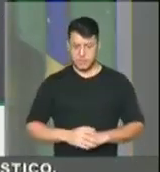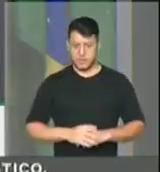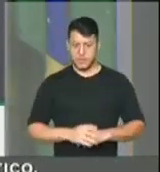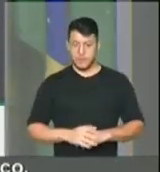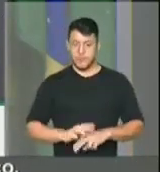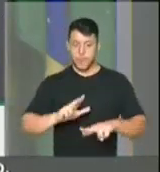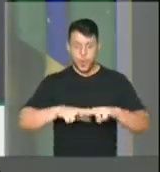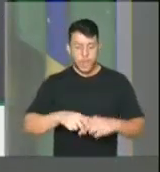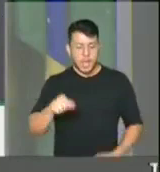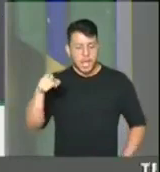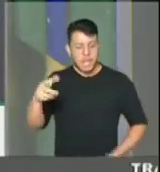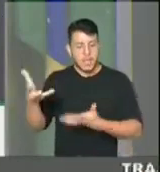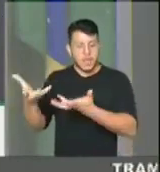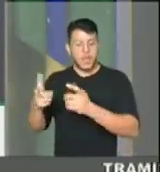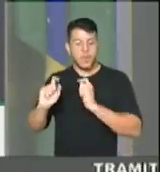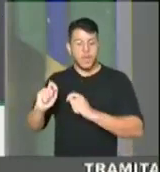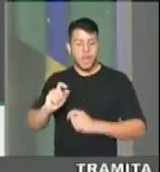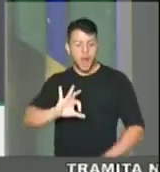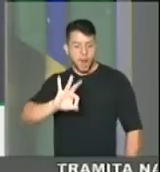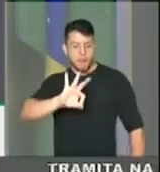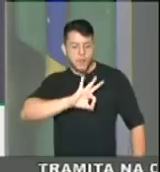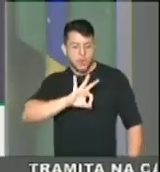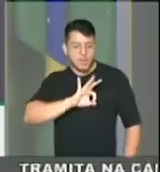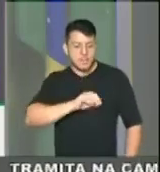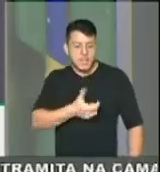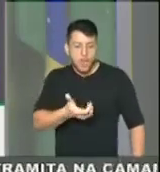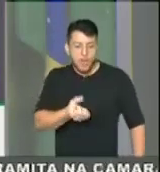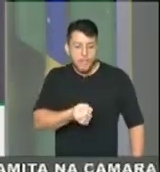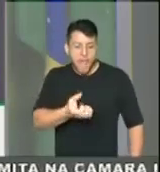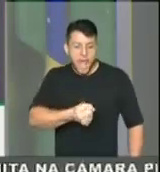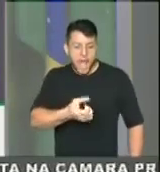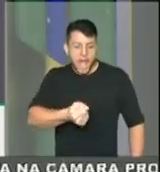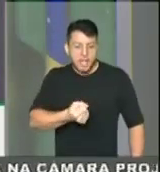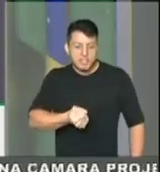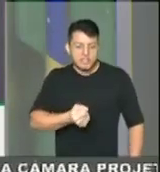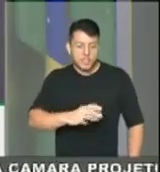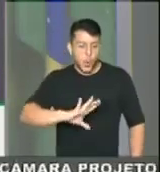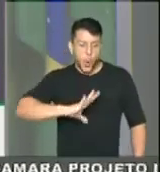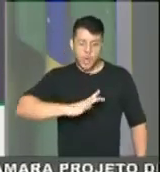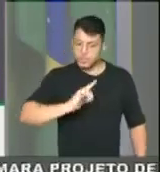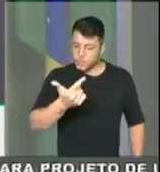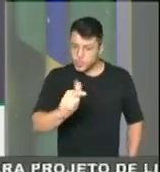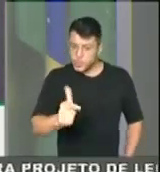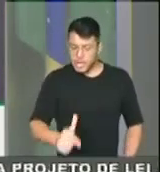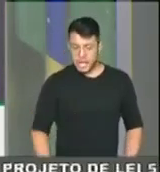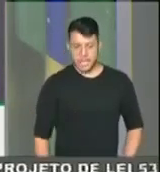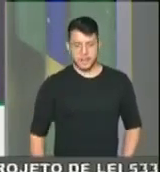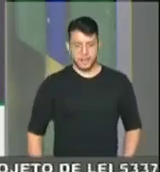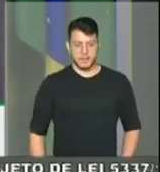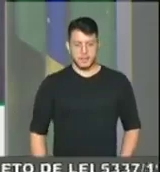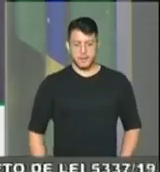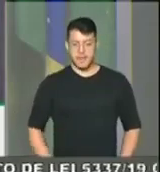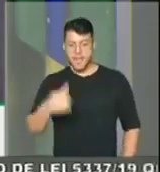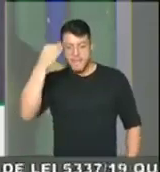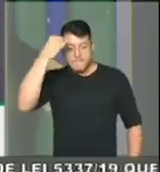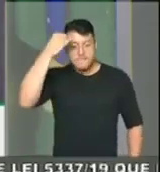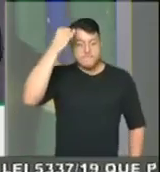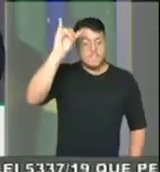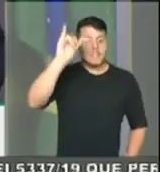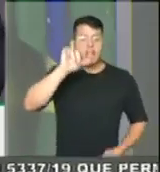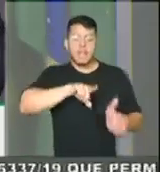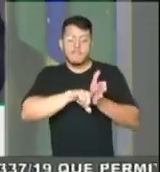polícia se acovarde a entrar no balifunk, a investigar o